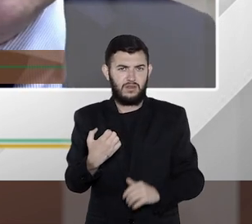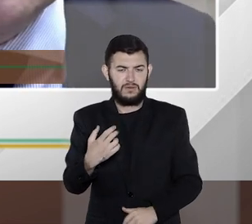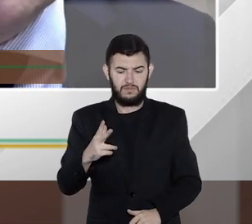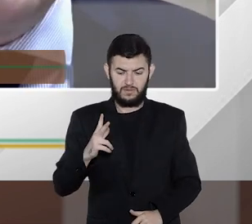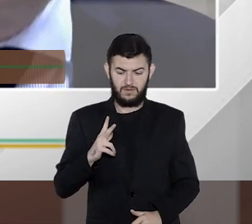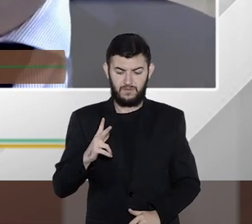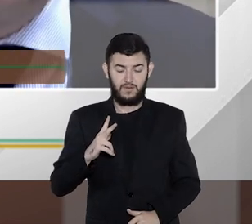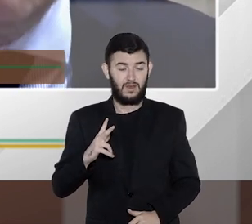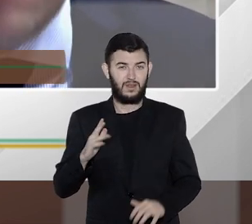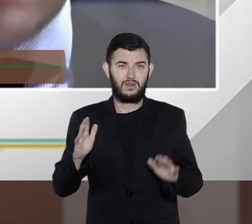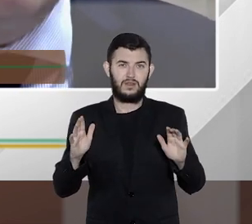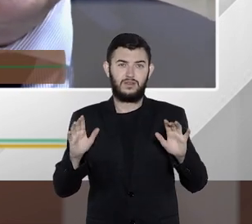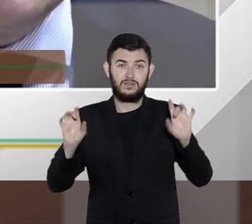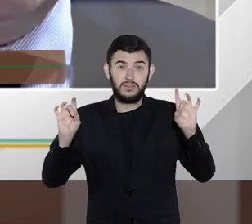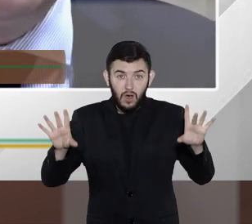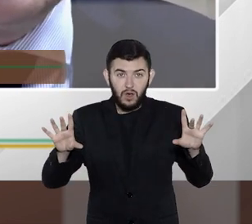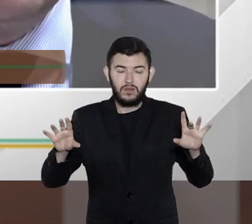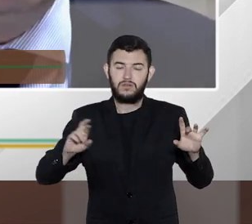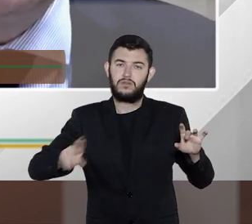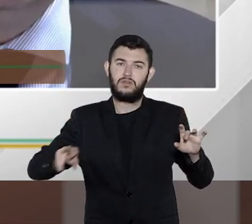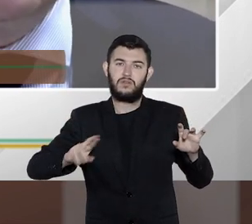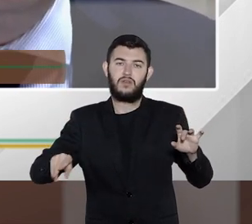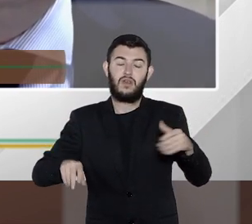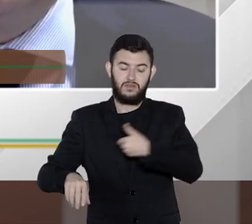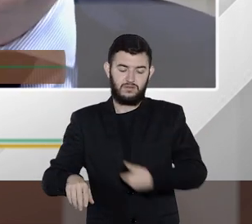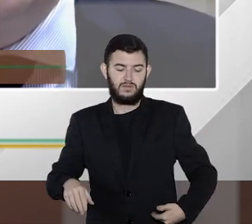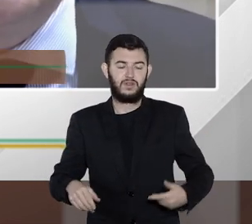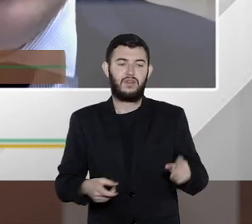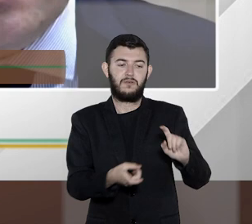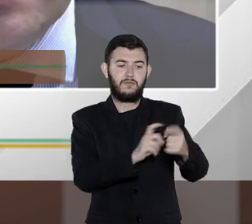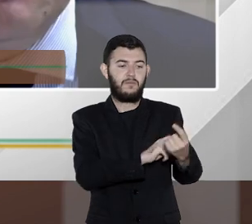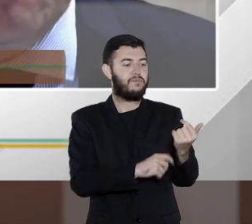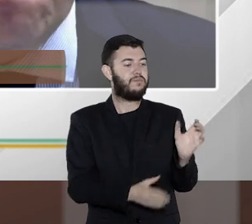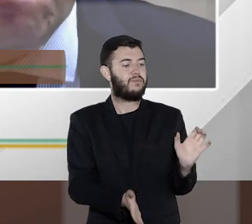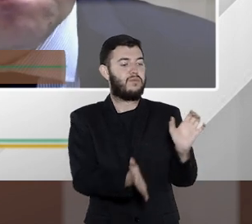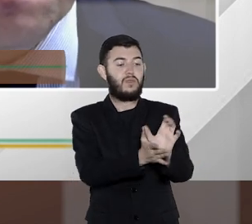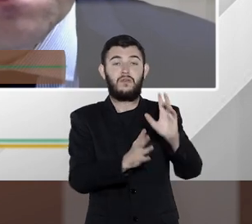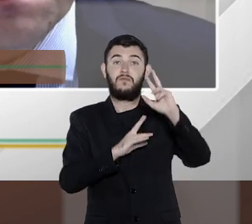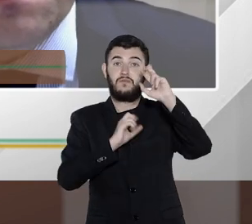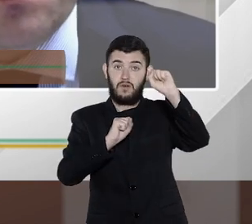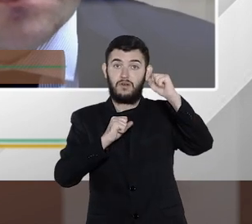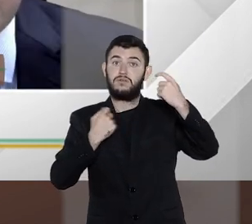administração pública também vai depender de um investimento forte nessa área.